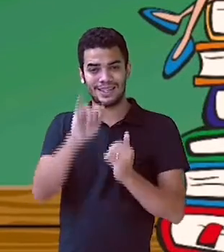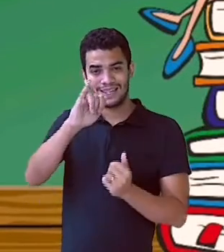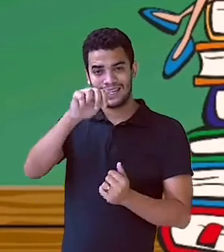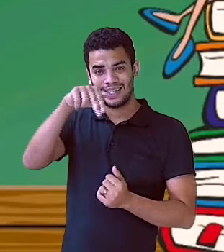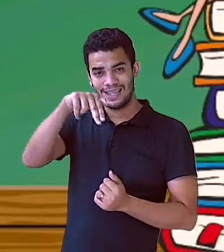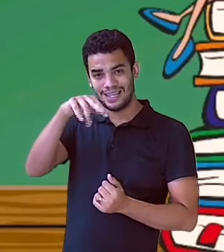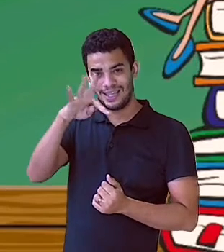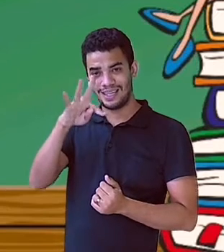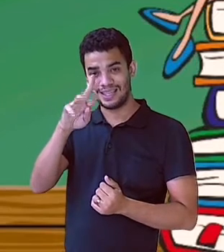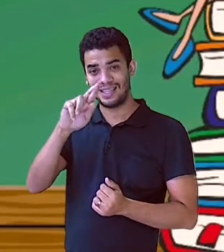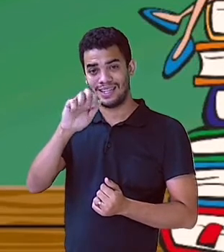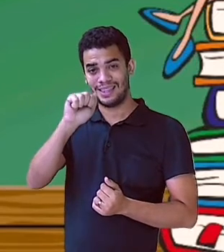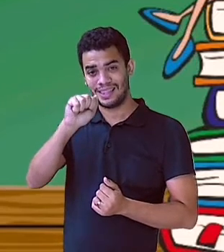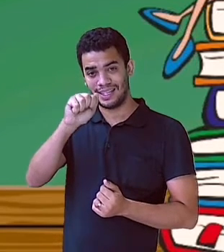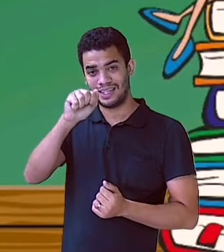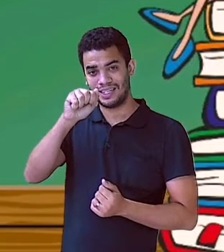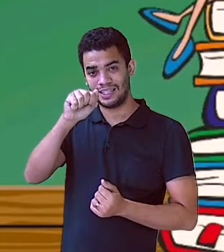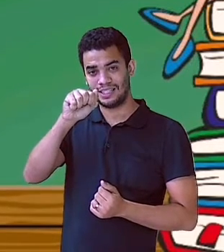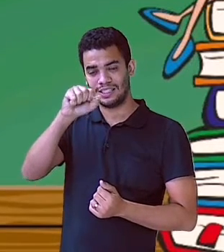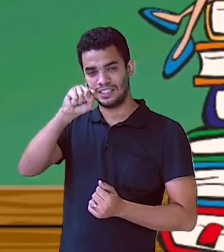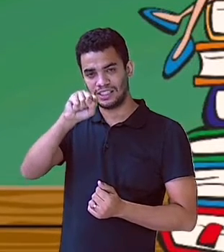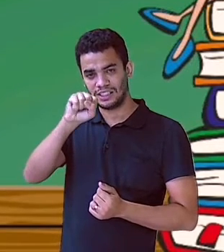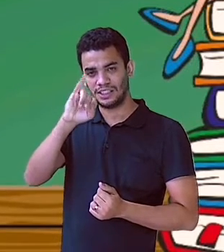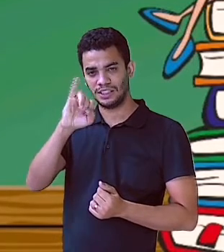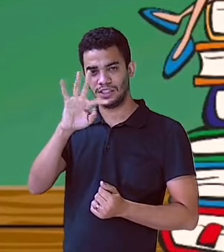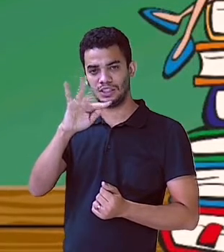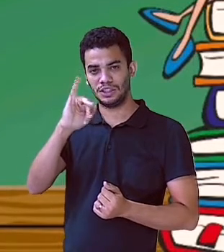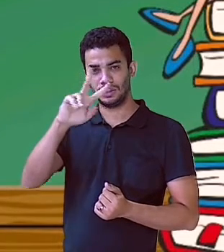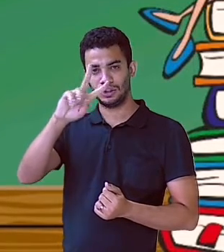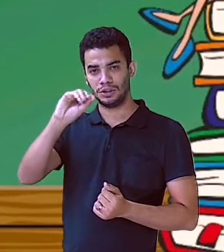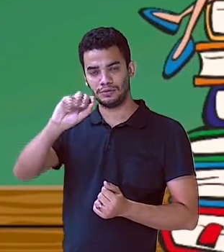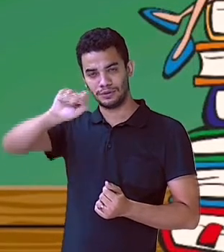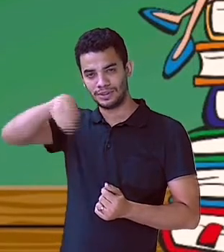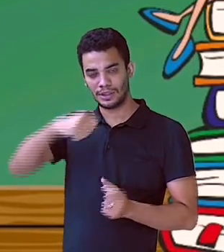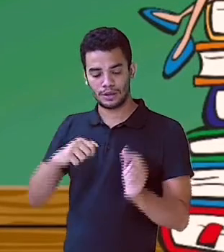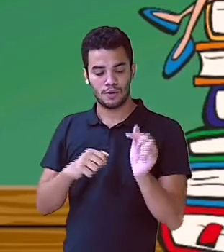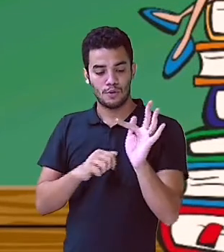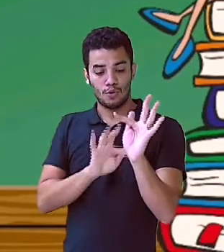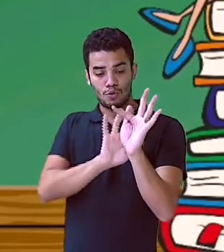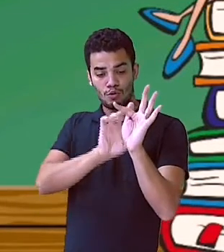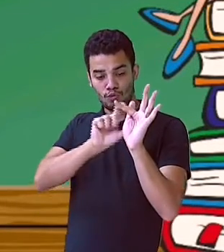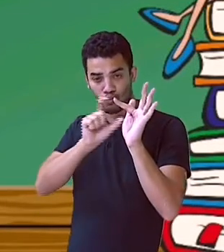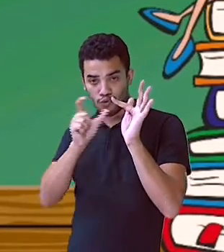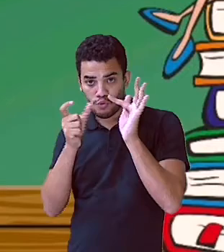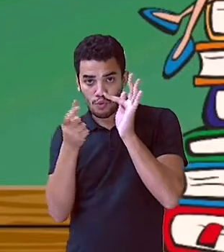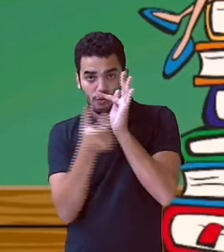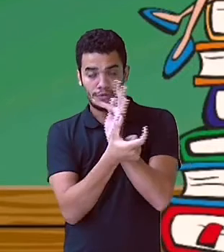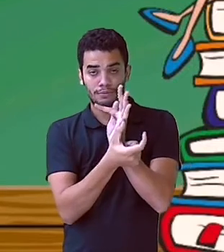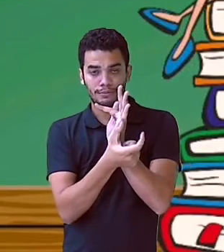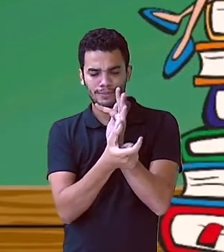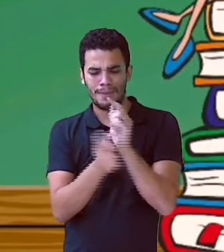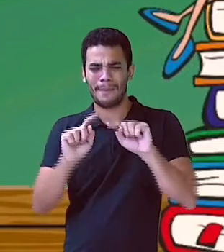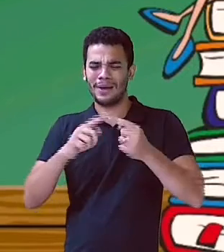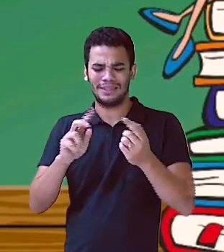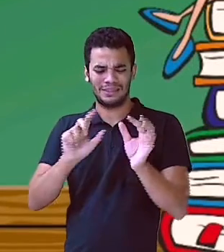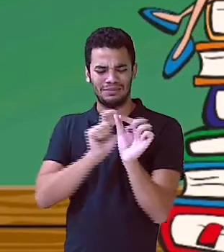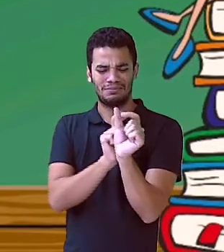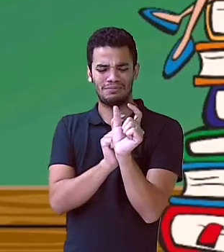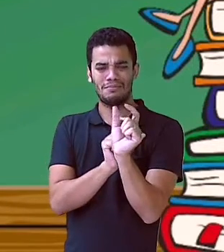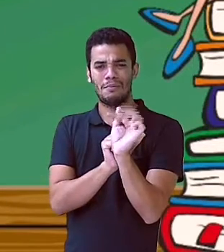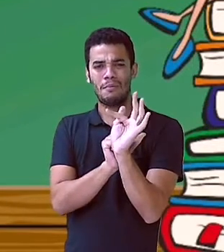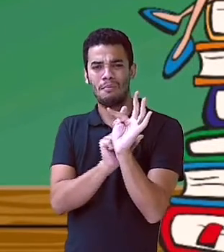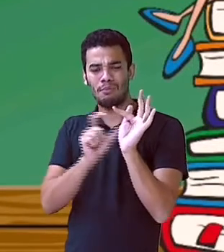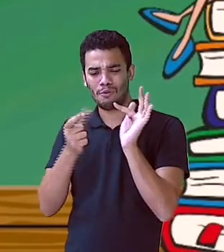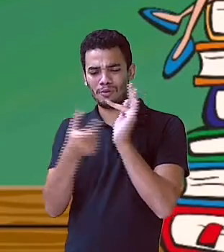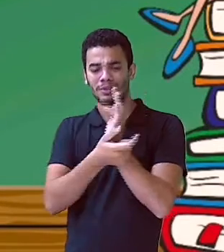Verbo intransitivo são aqueles que não necessitam de quê? De um complemento. Porque ele já